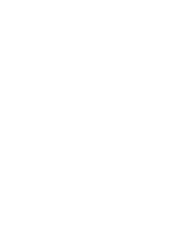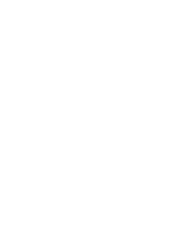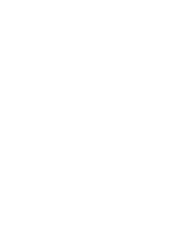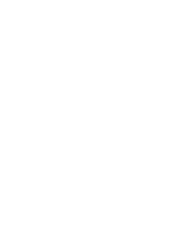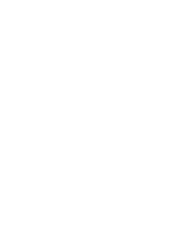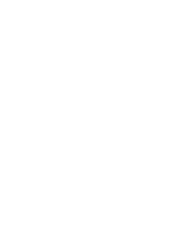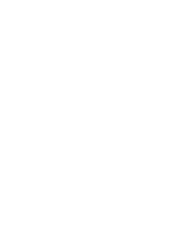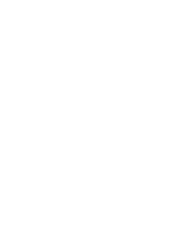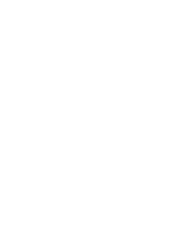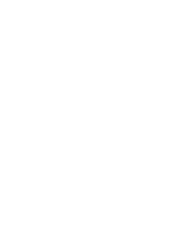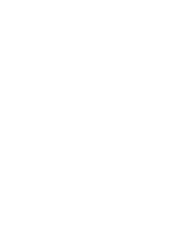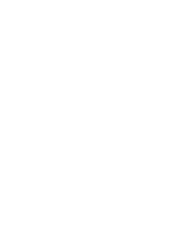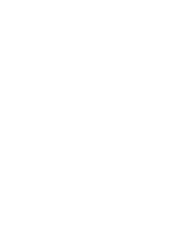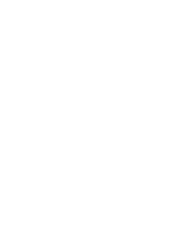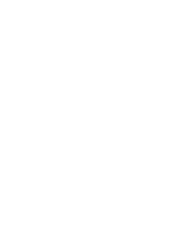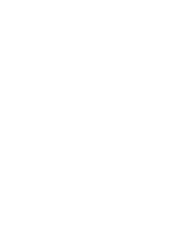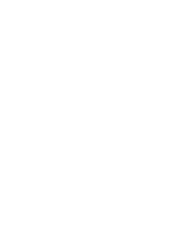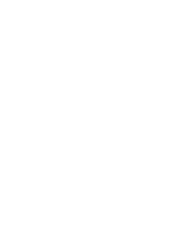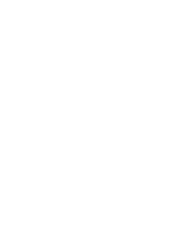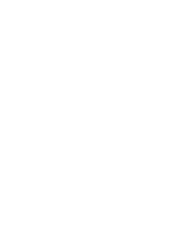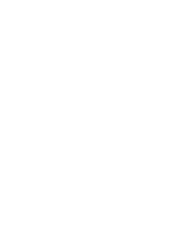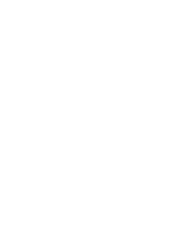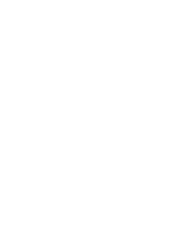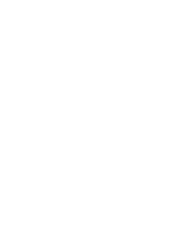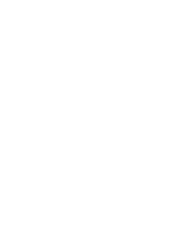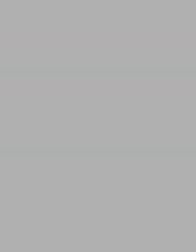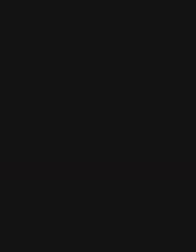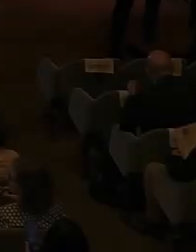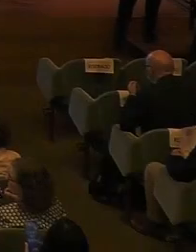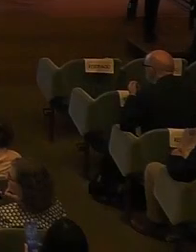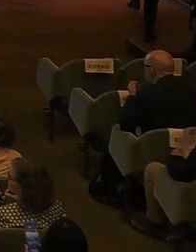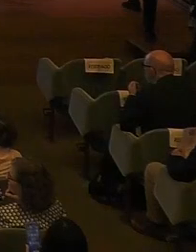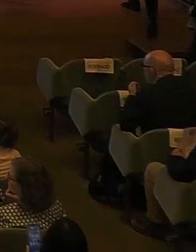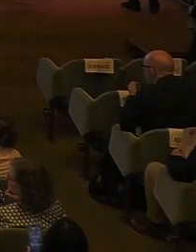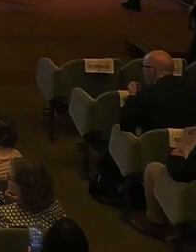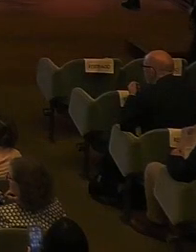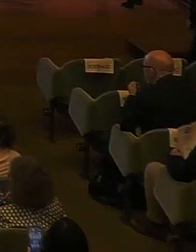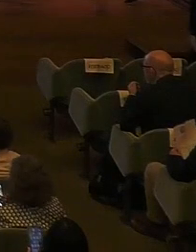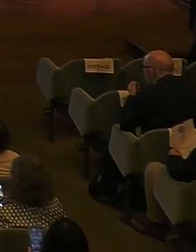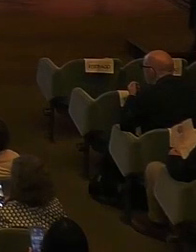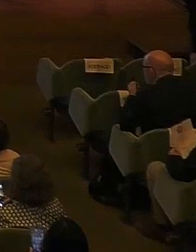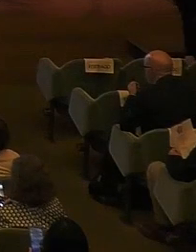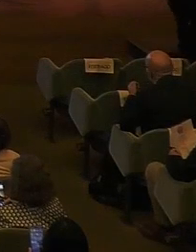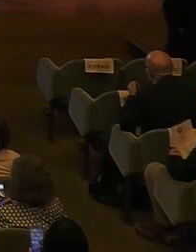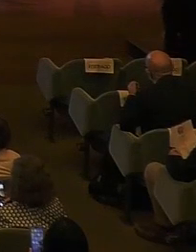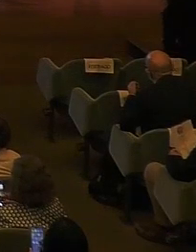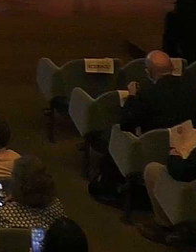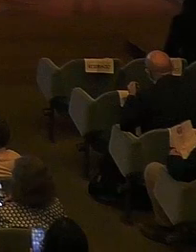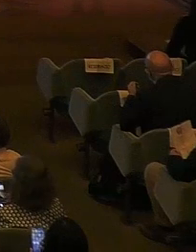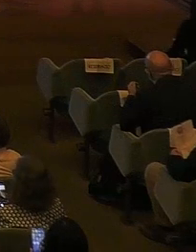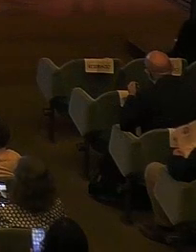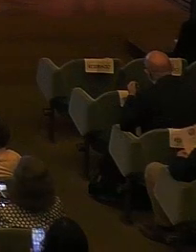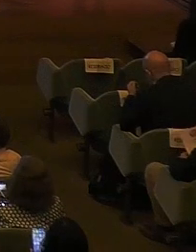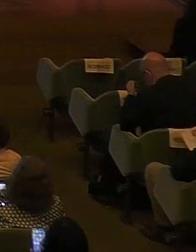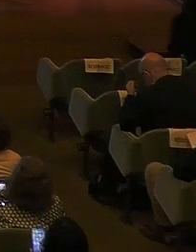Muito bom dia a todos. É com grande honra que damos início ao Fórum RBE 2023, uma iniciativa que pretende ser um